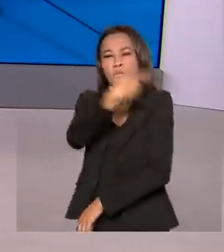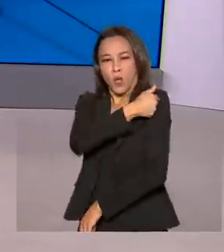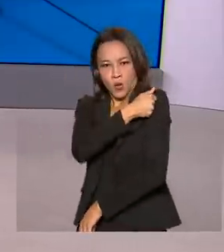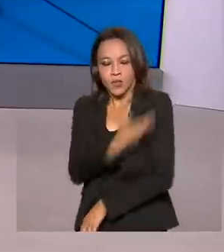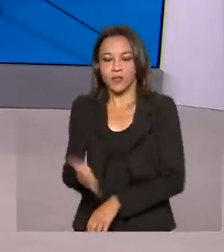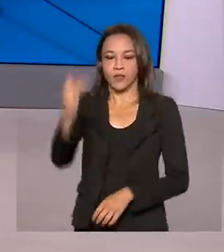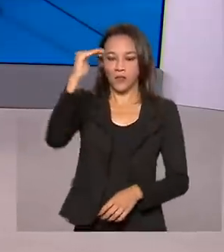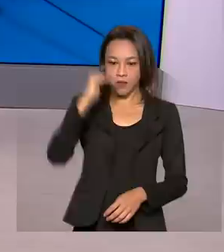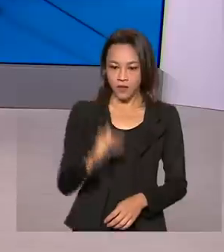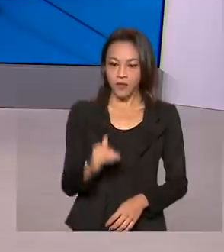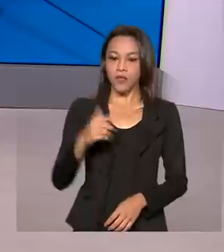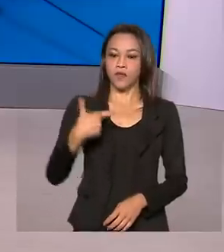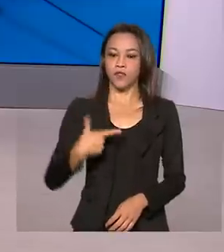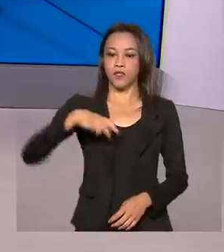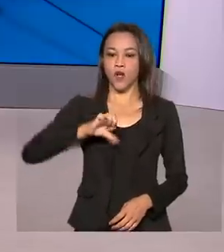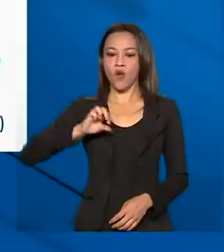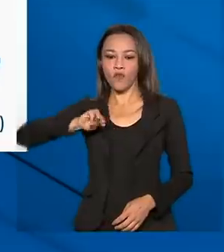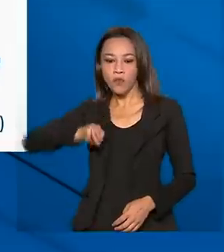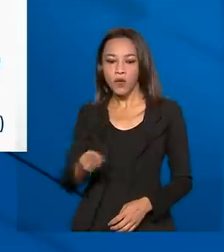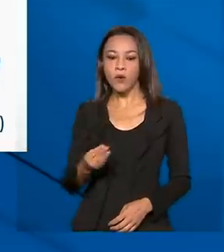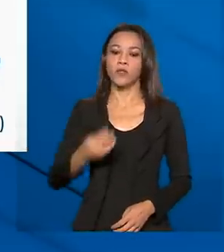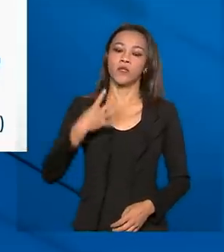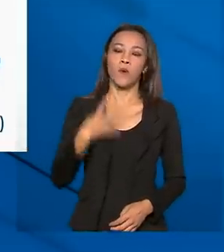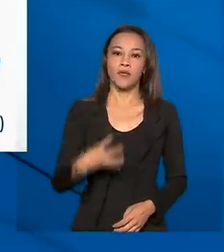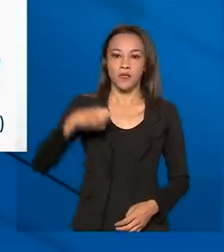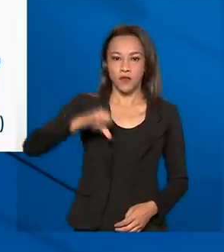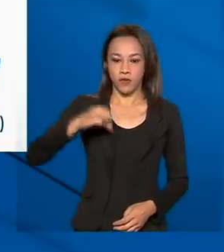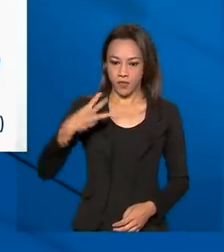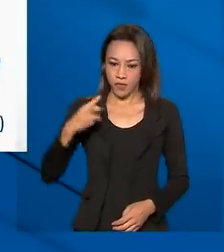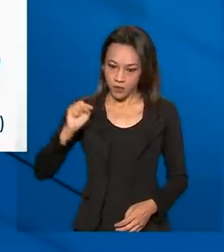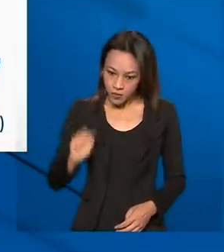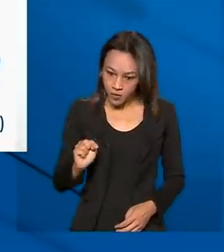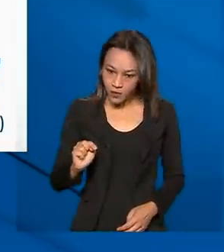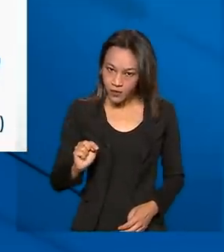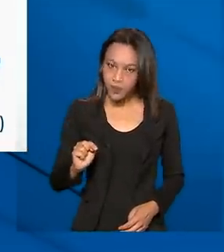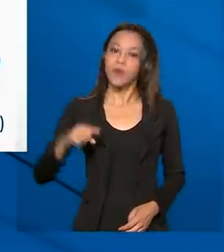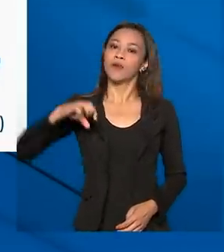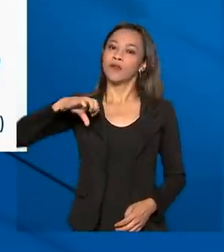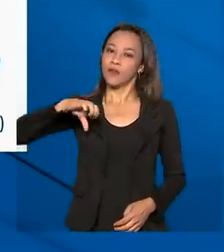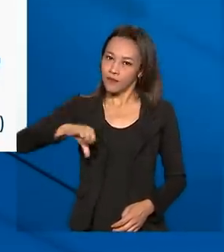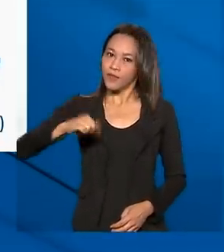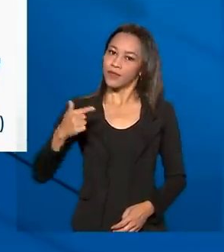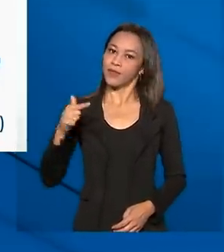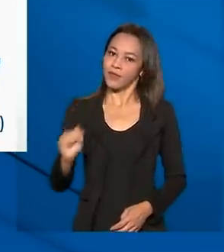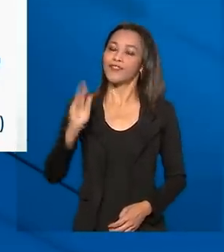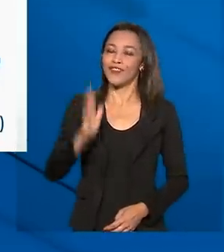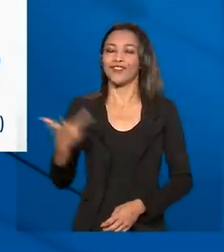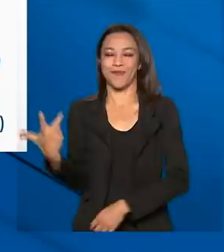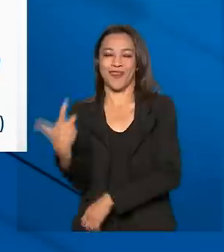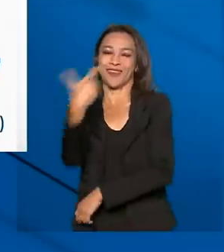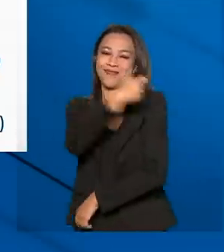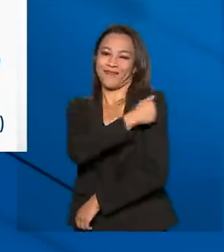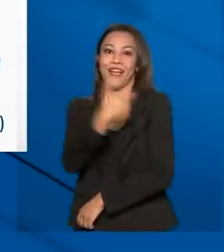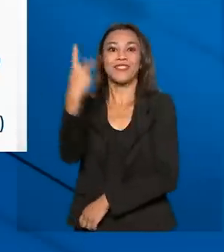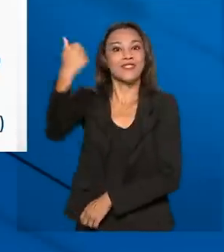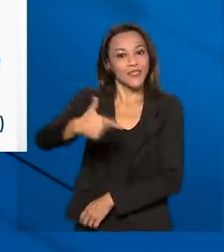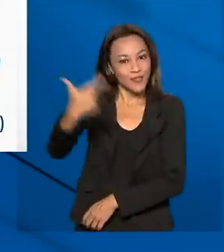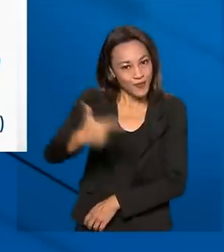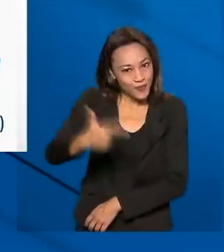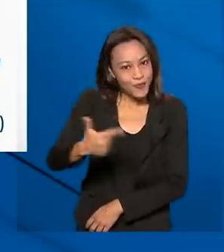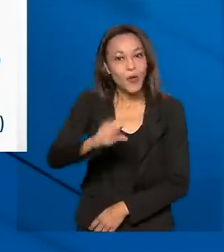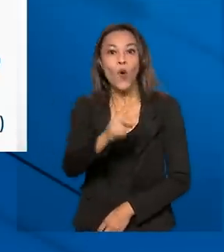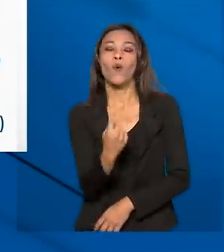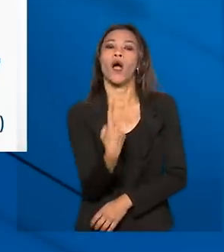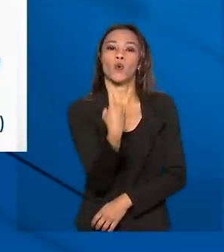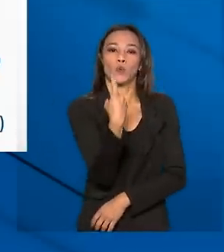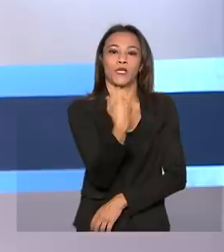vacina e mais de 29 milhões, 493 mil pessoas tomaram a segunda dose da vacina ou a